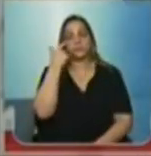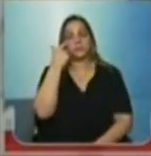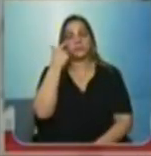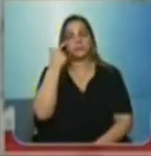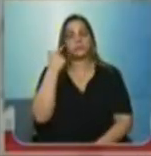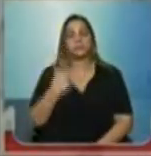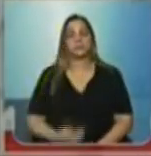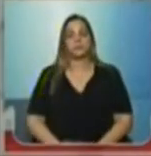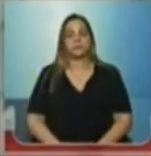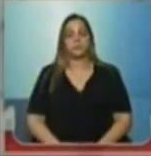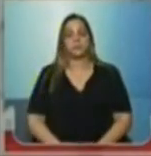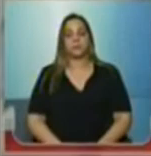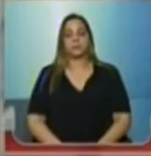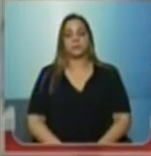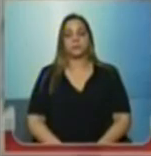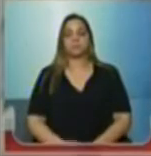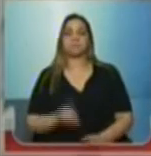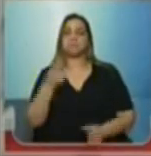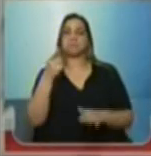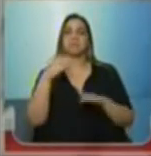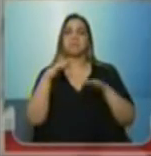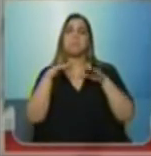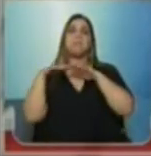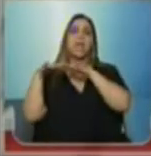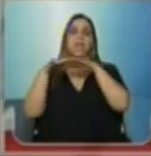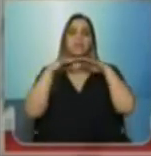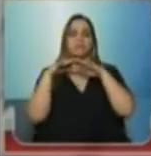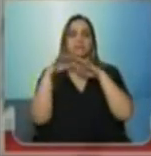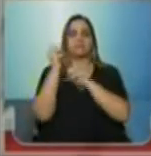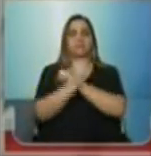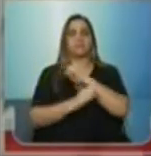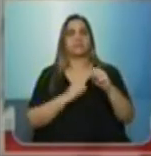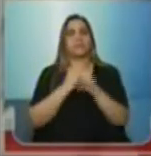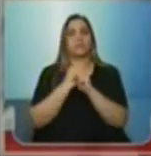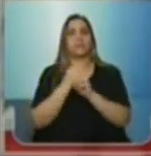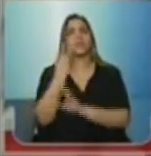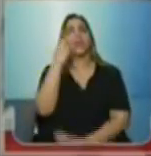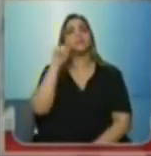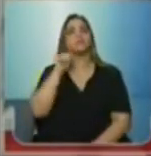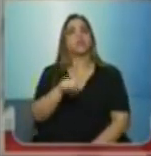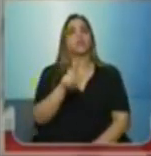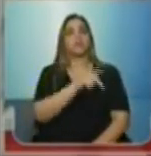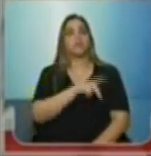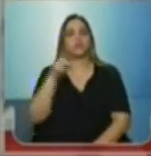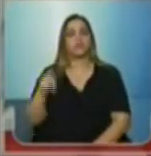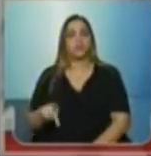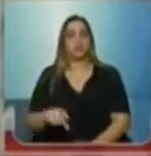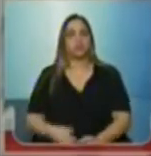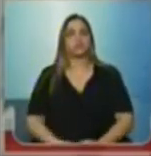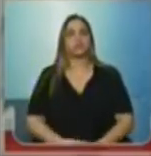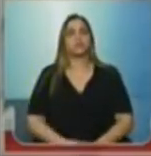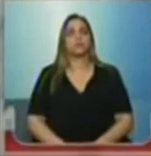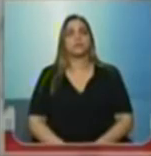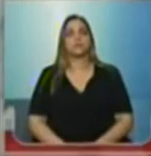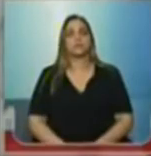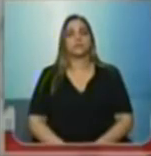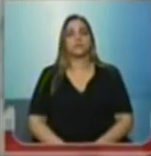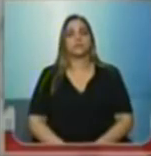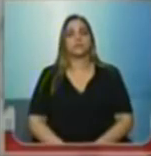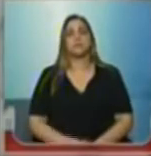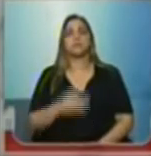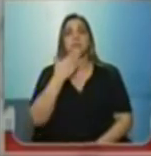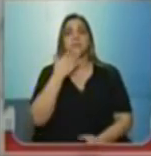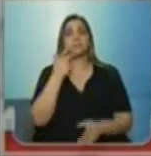na média anual, 3 mil professores, 3 mil professores pedem